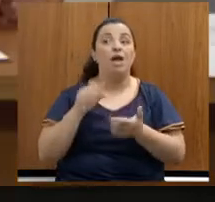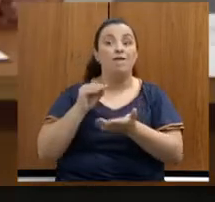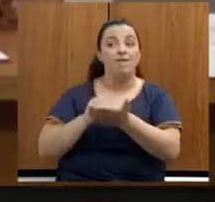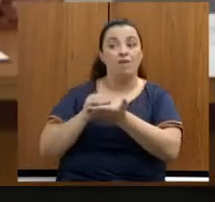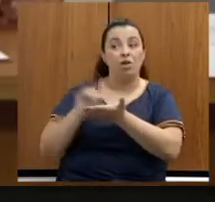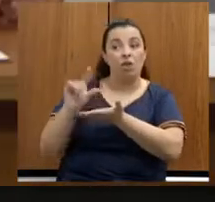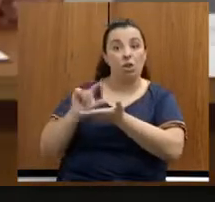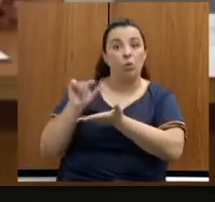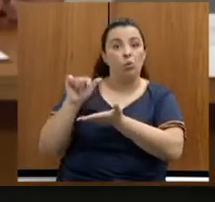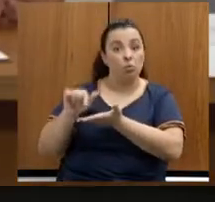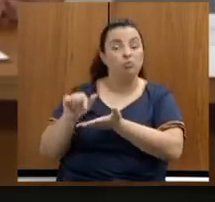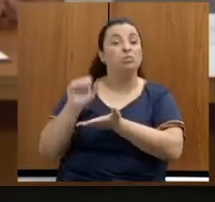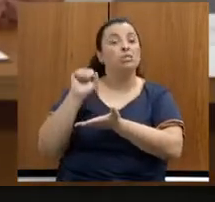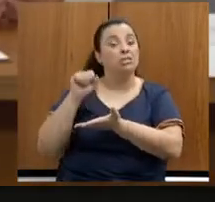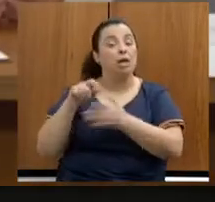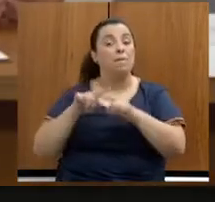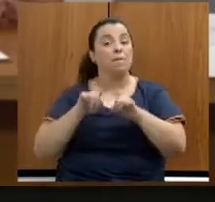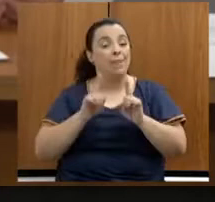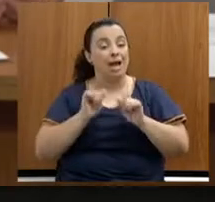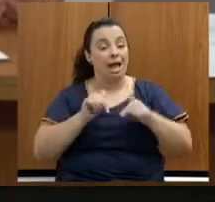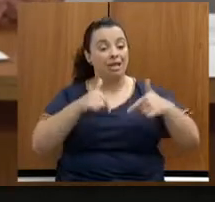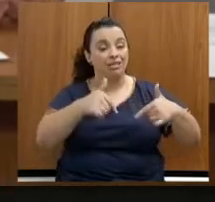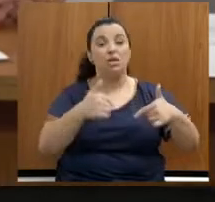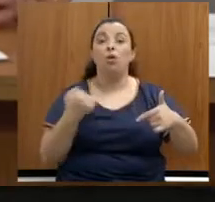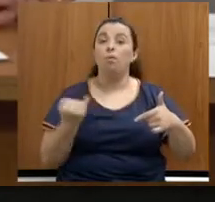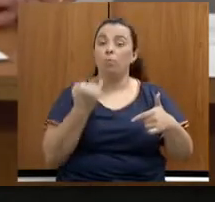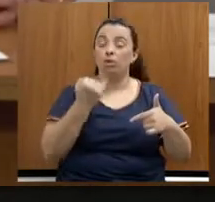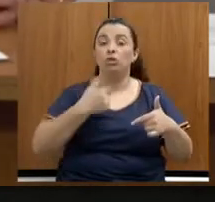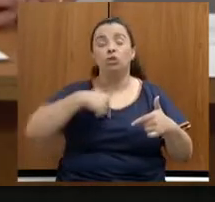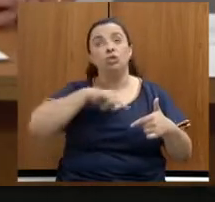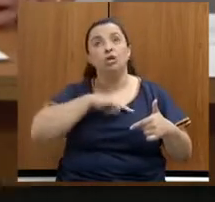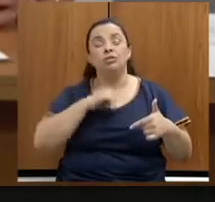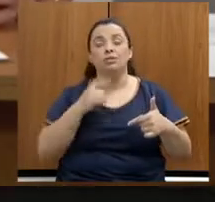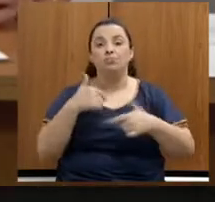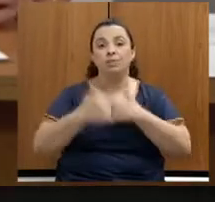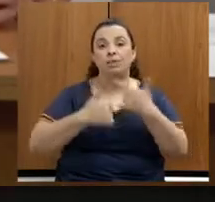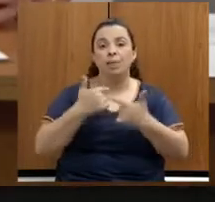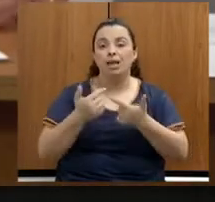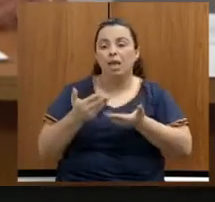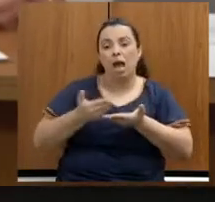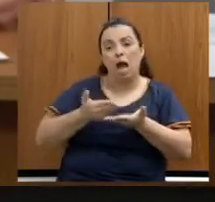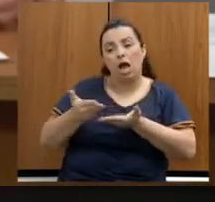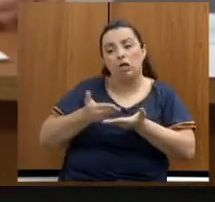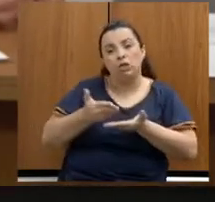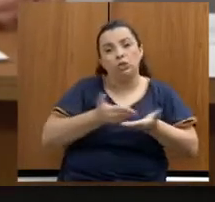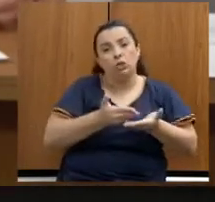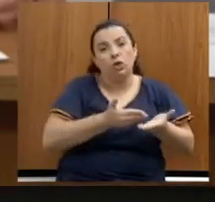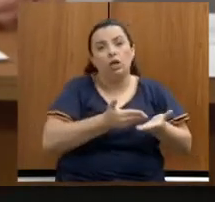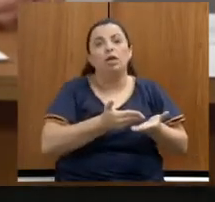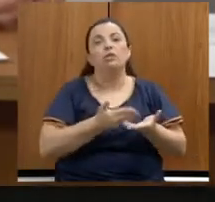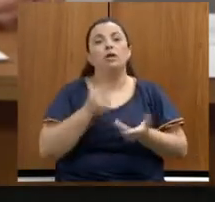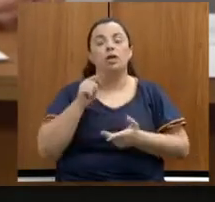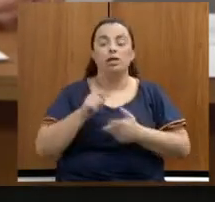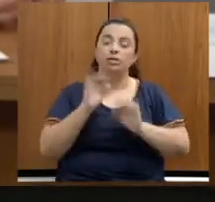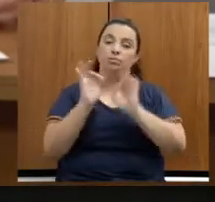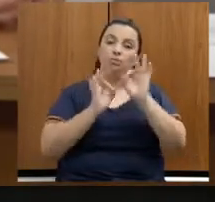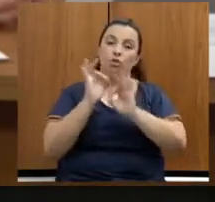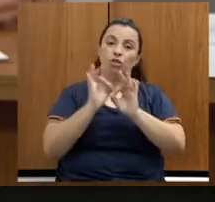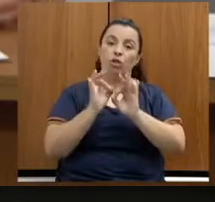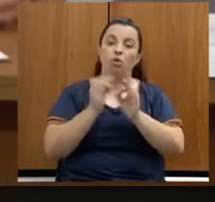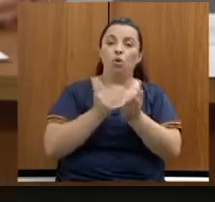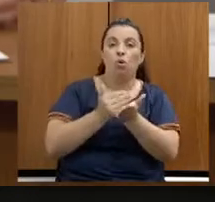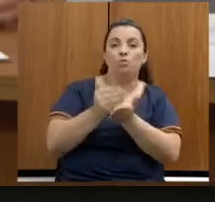também são importantes. Então, nós estamos trabalhando muito em articulação. E esse projeto Recomeço é exatamente isso, é